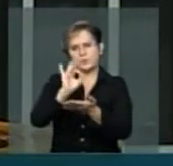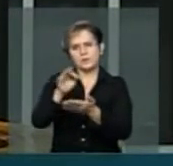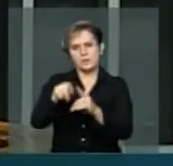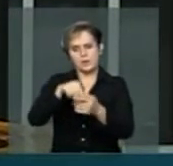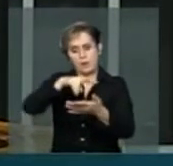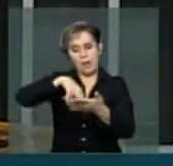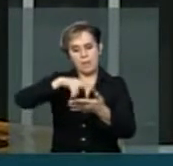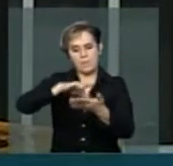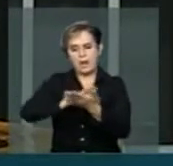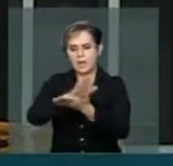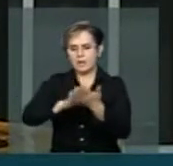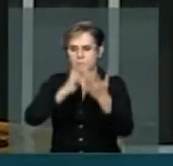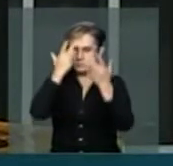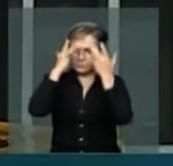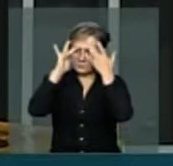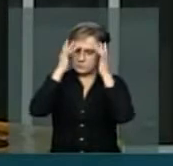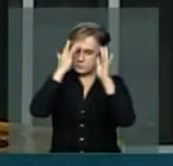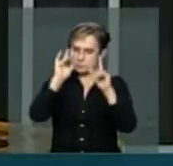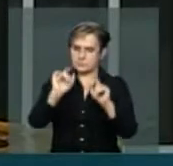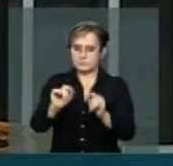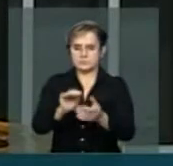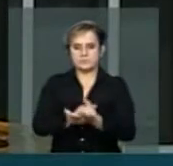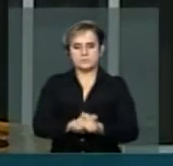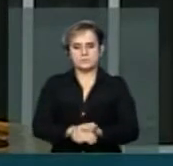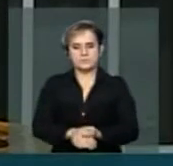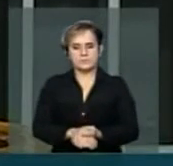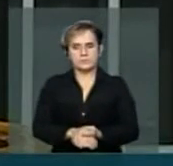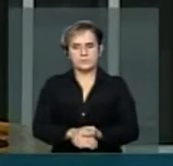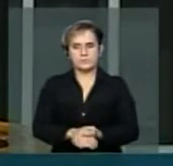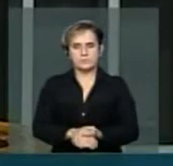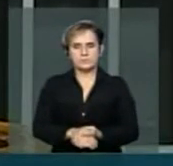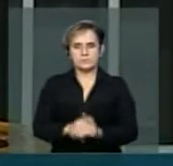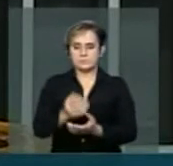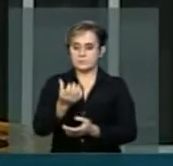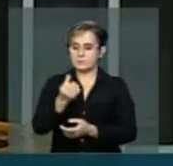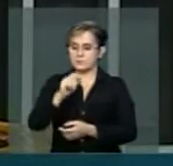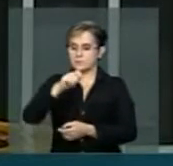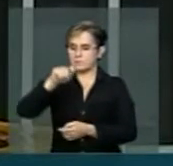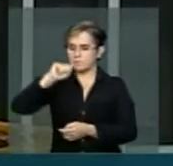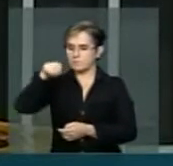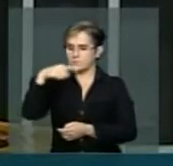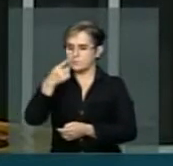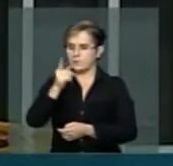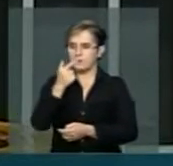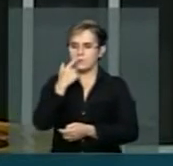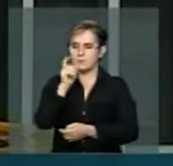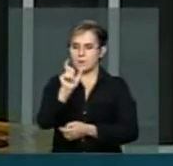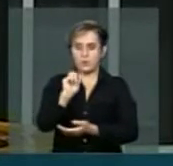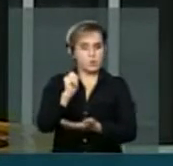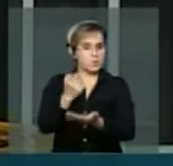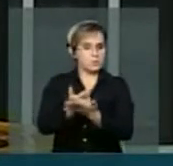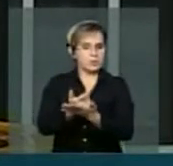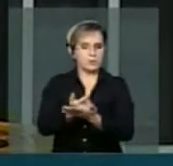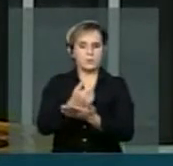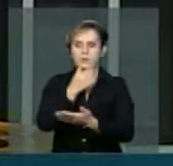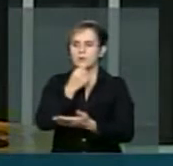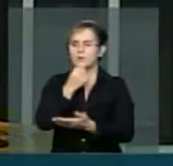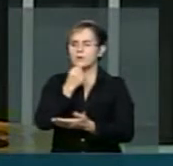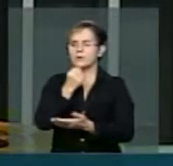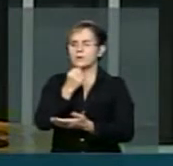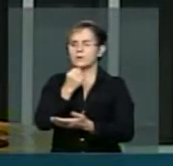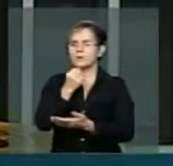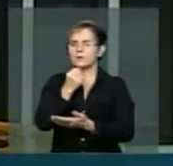Tereza da Silva Ferreira, prima de João. Seis meses depois de comprar a habilitação, João morreu